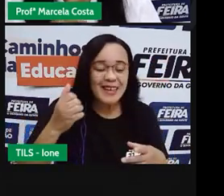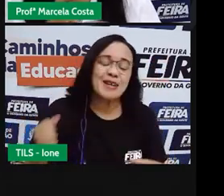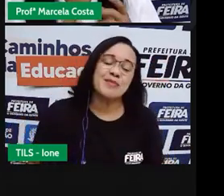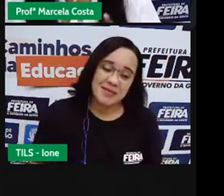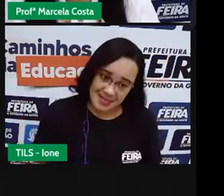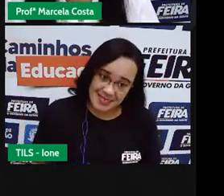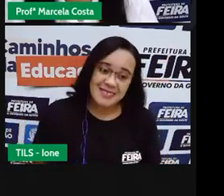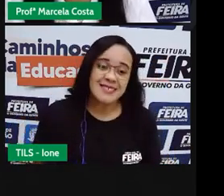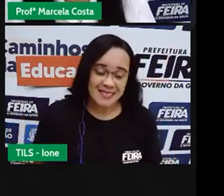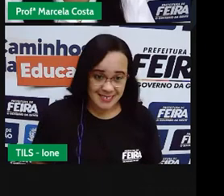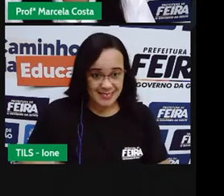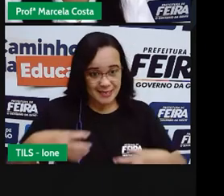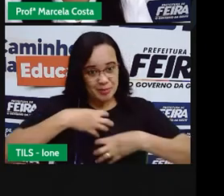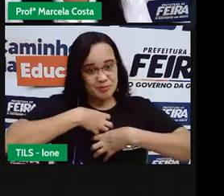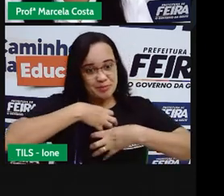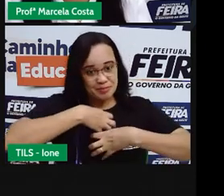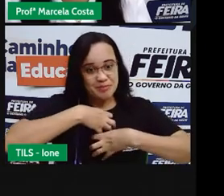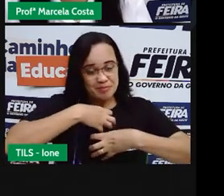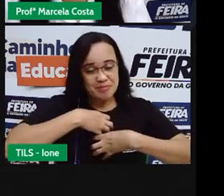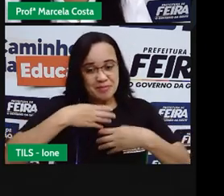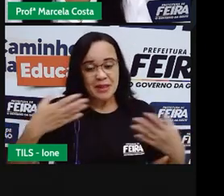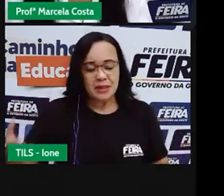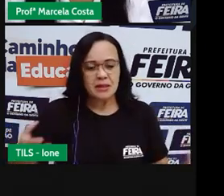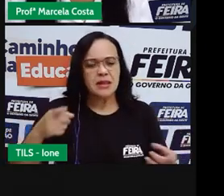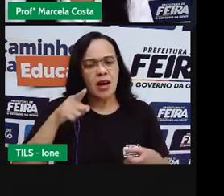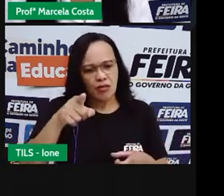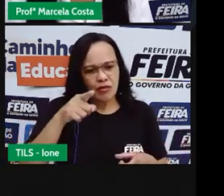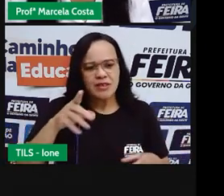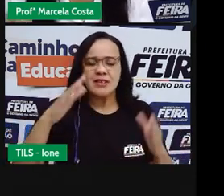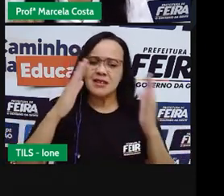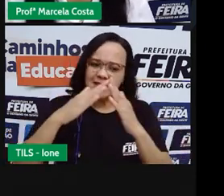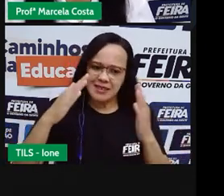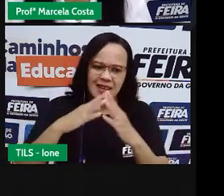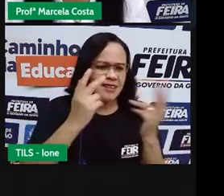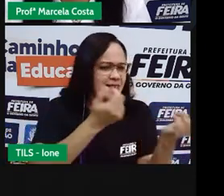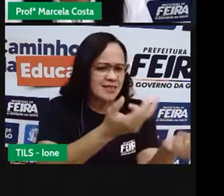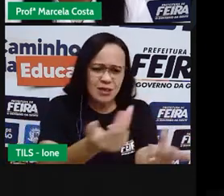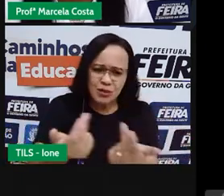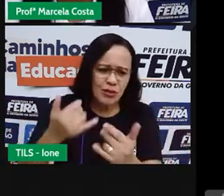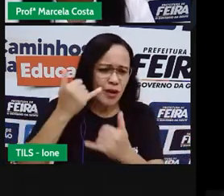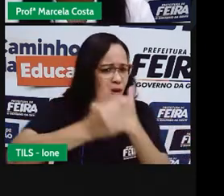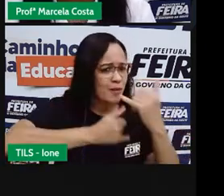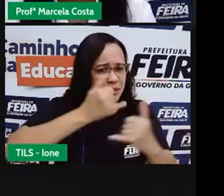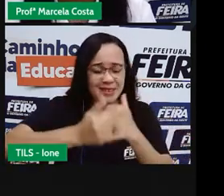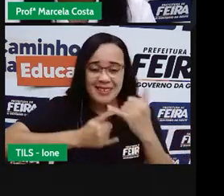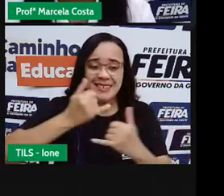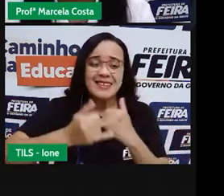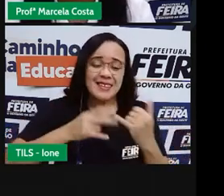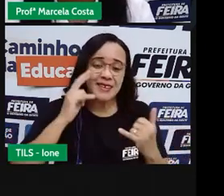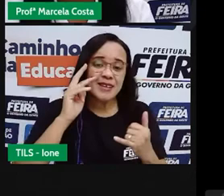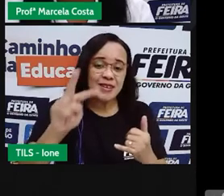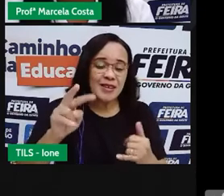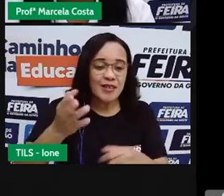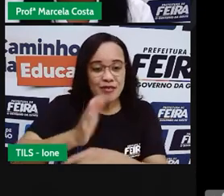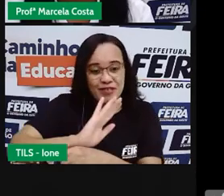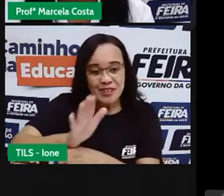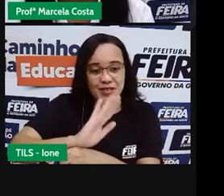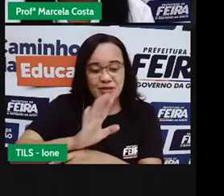E é essa dinâmica Que você vai fazer Nessa brincadeira Cabra cega Vou mostrar o vídeo Para você aprender